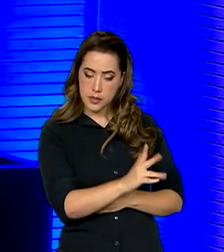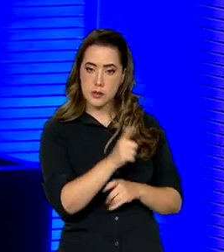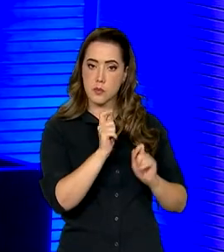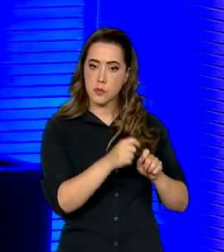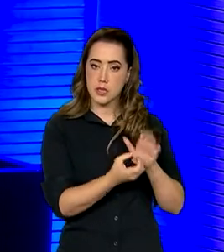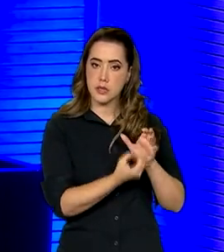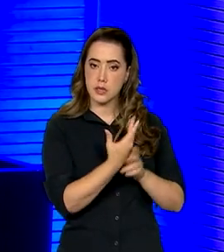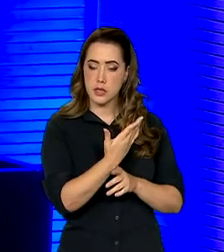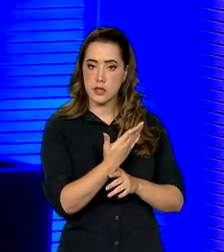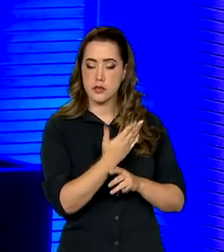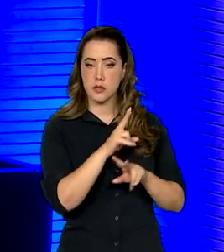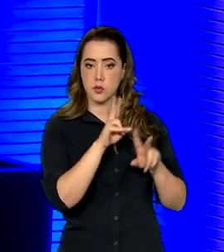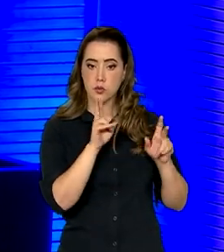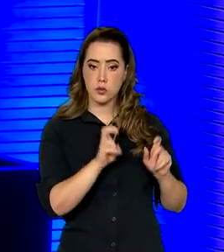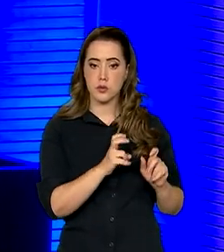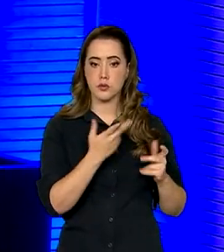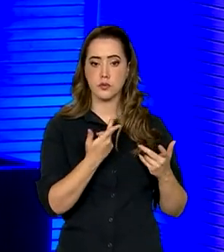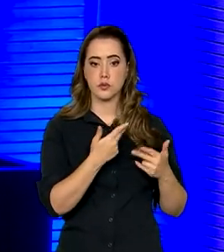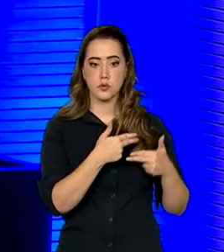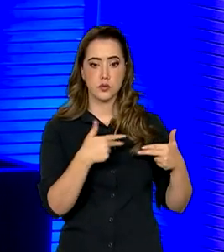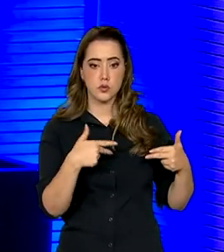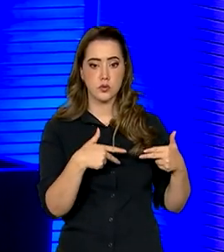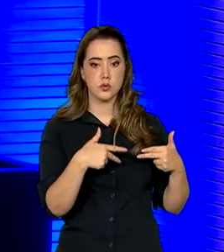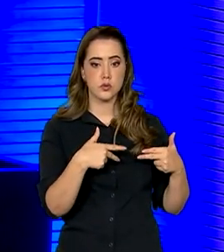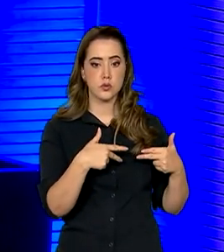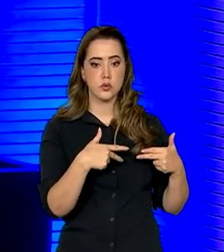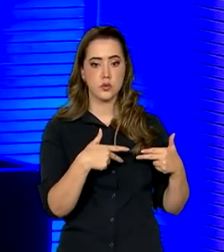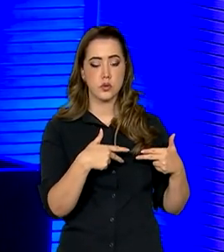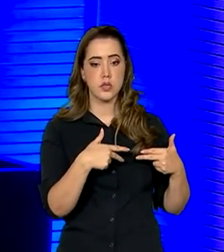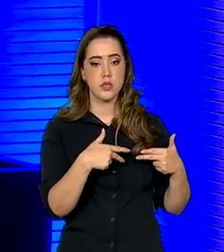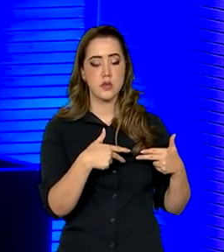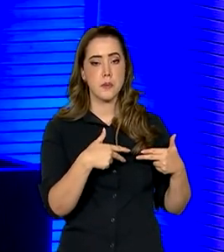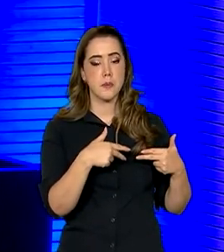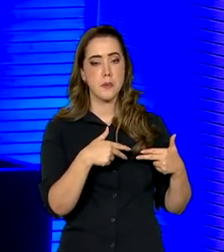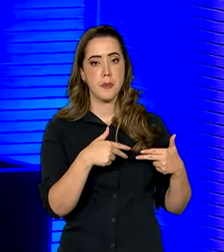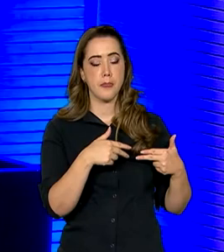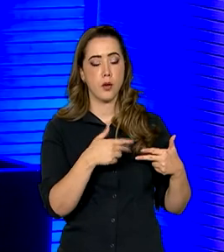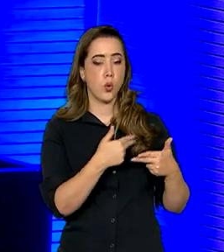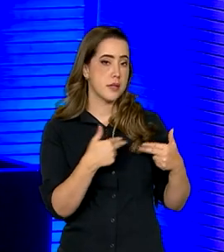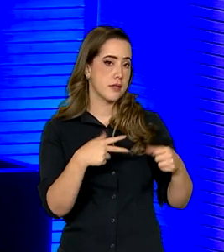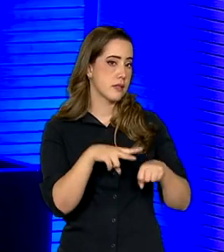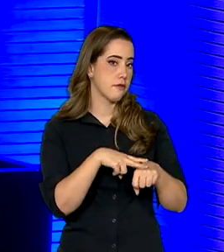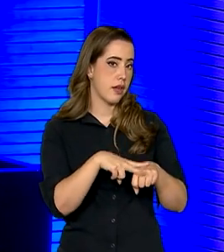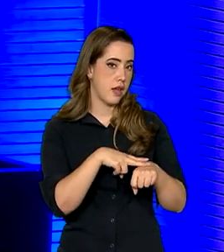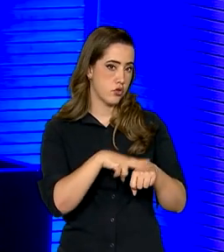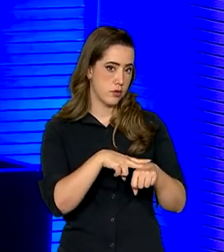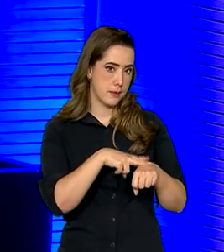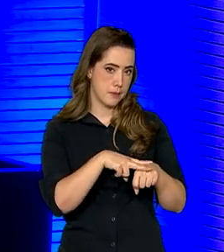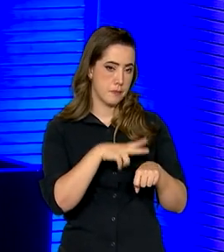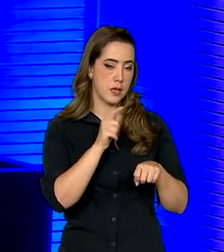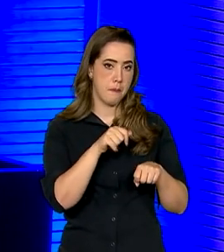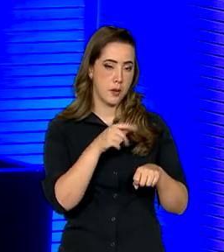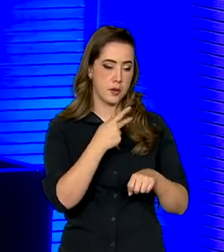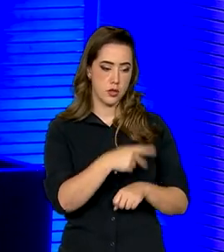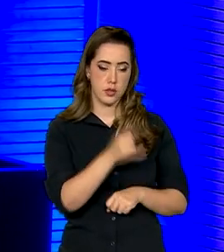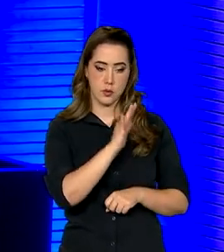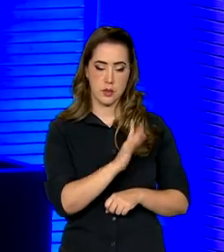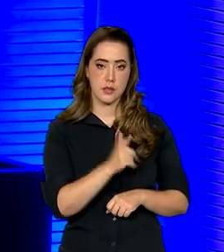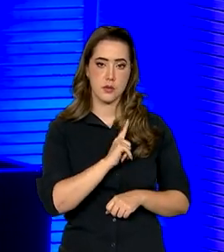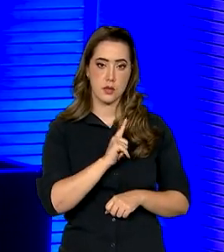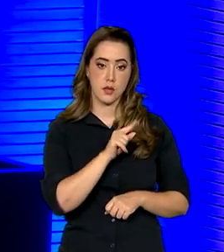dos produtos chamados net zero, produtos verdes, que podem ser produzidos no Brasil